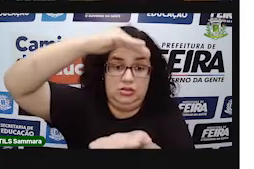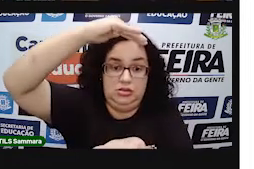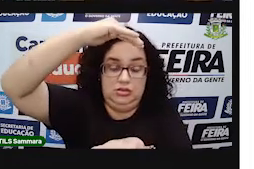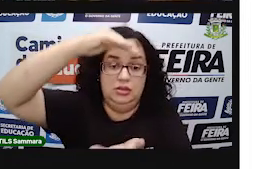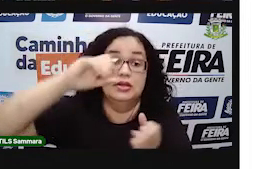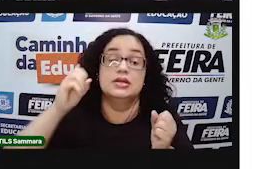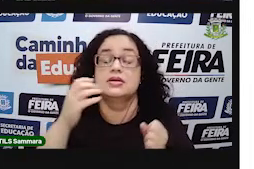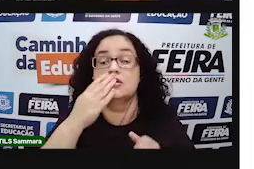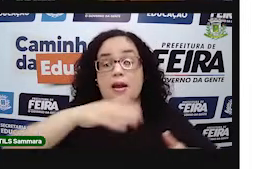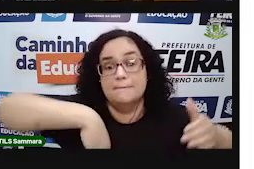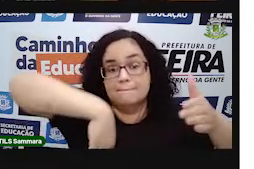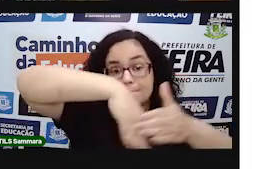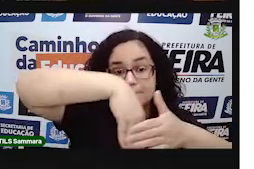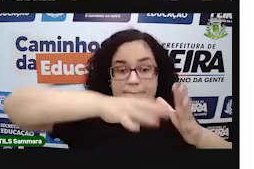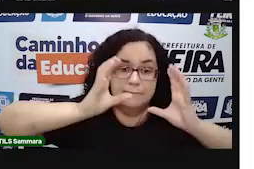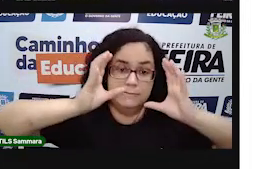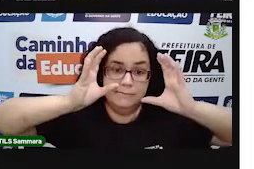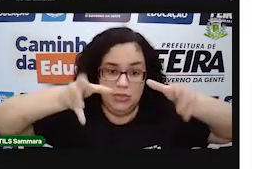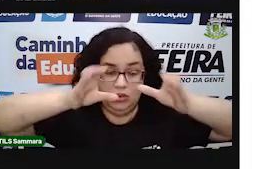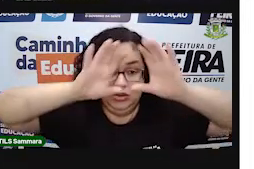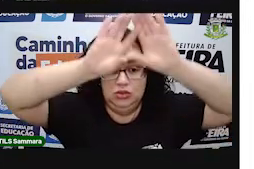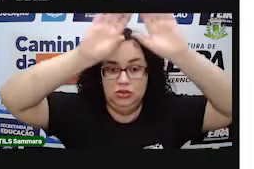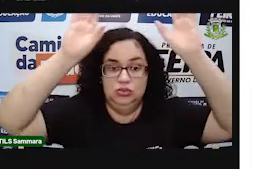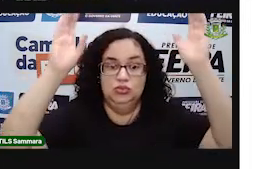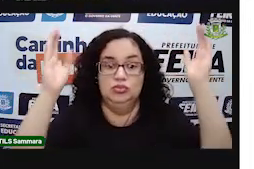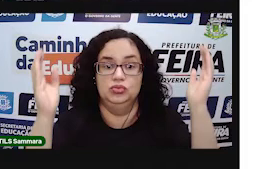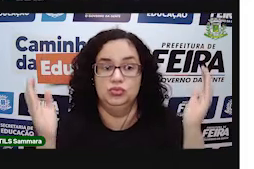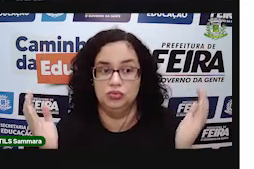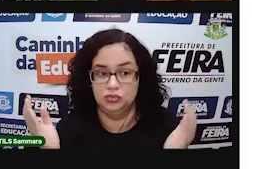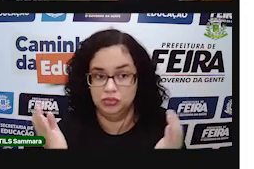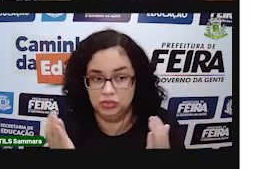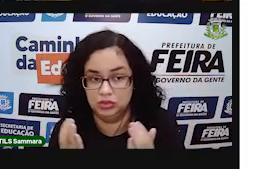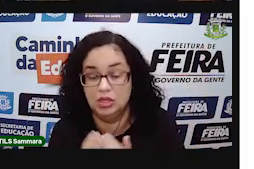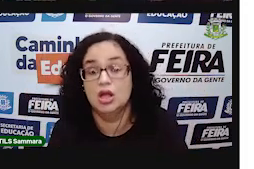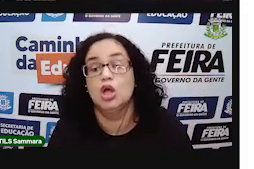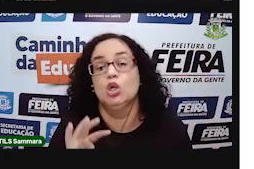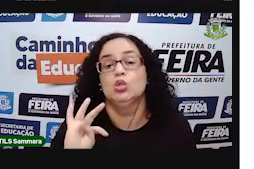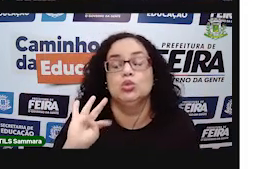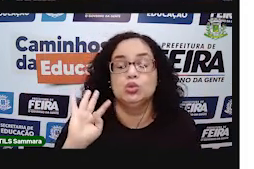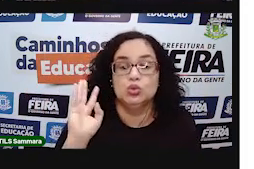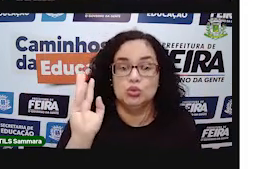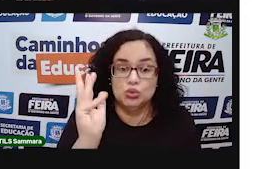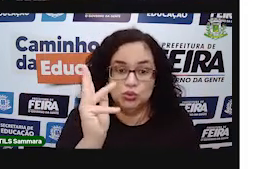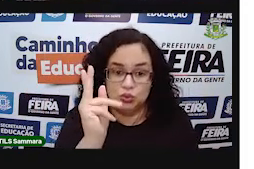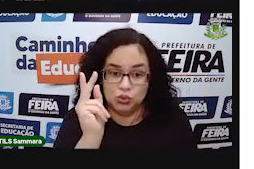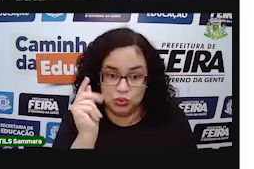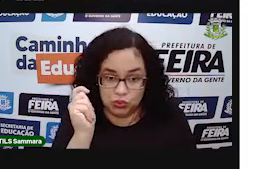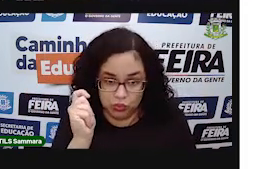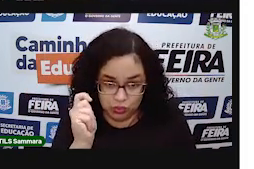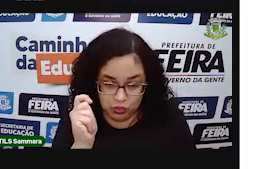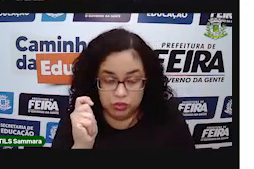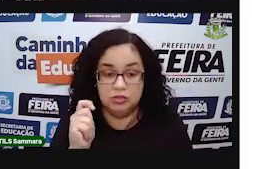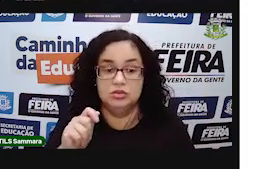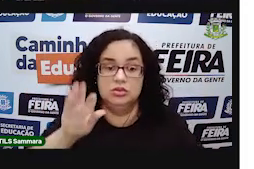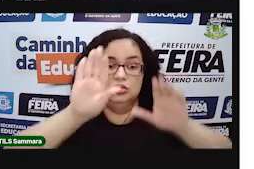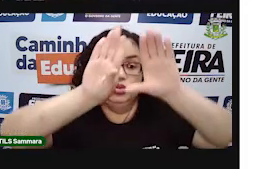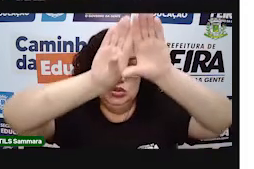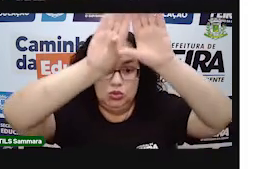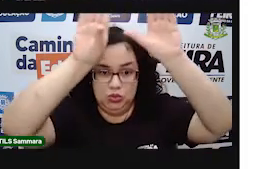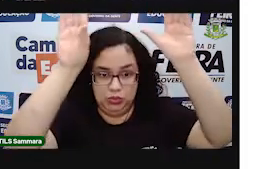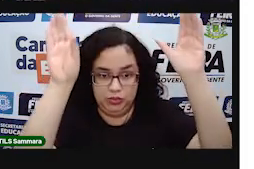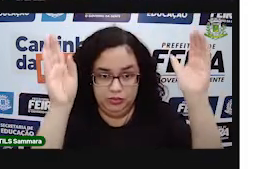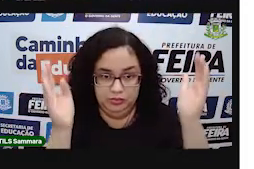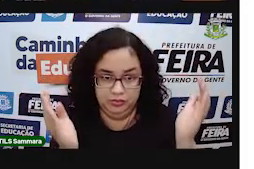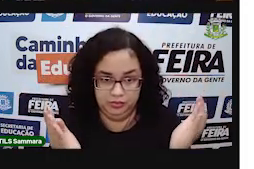E a bola de futebol, a esfera, toda ela já é um corpo